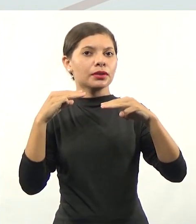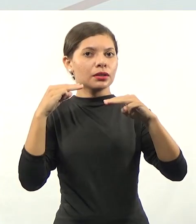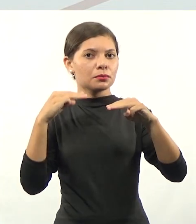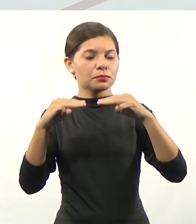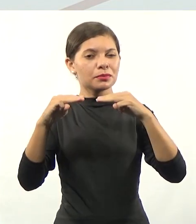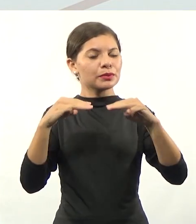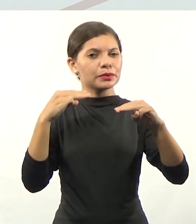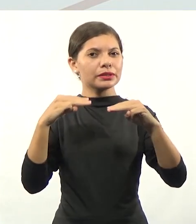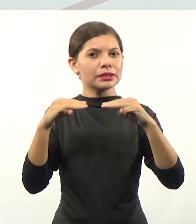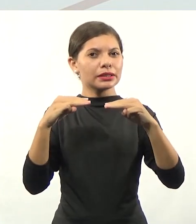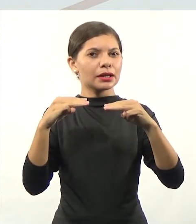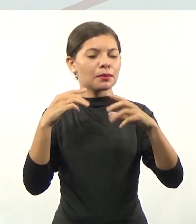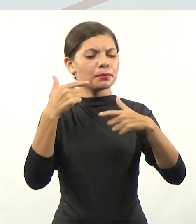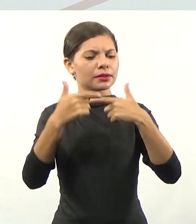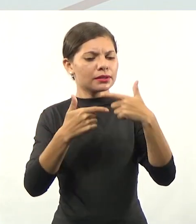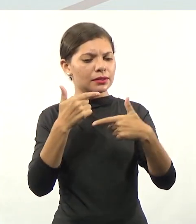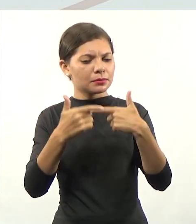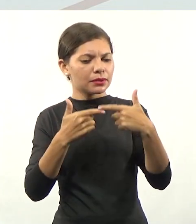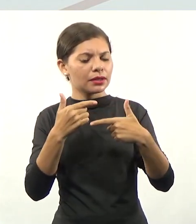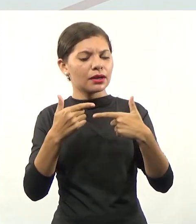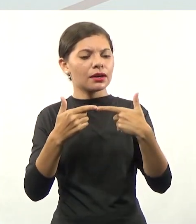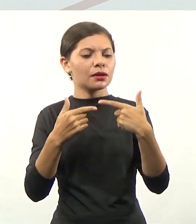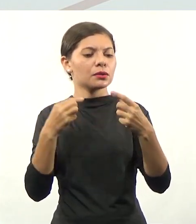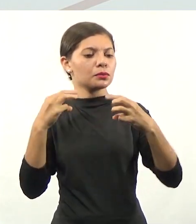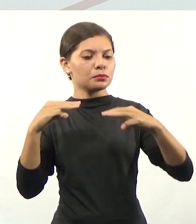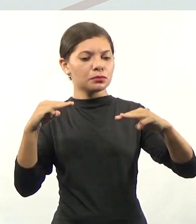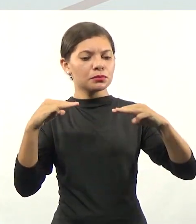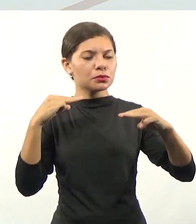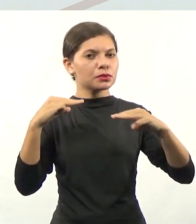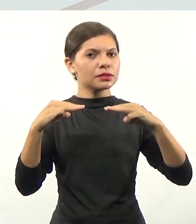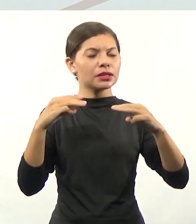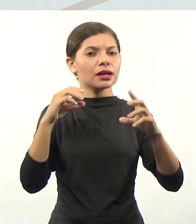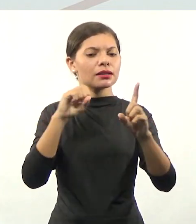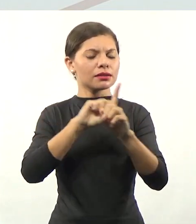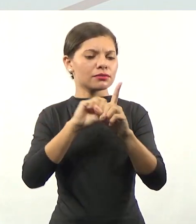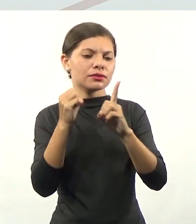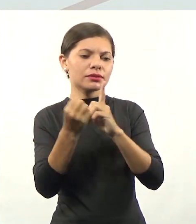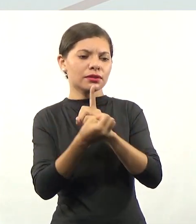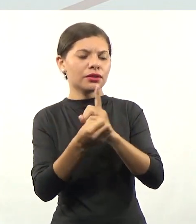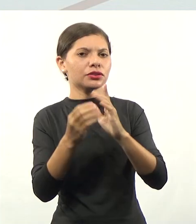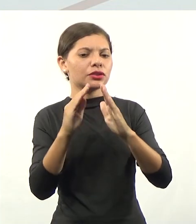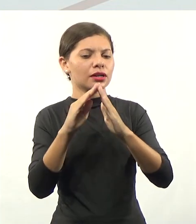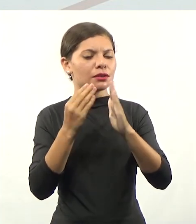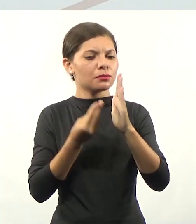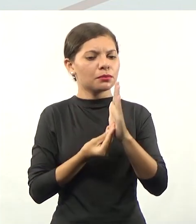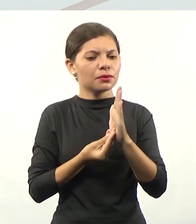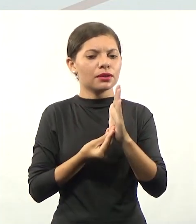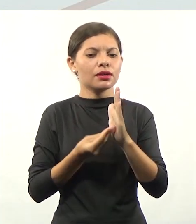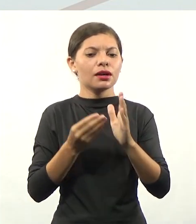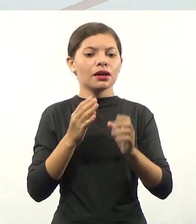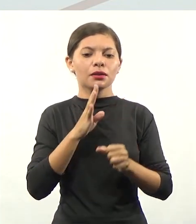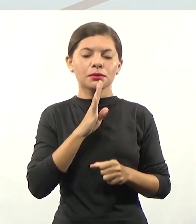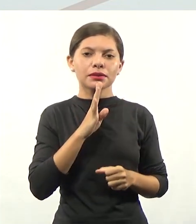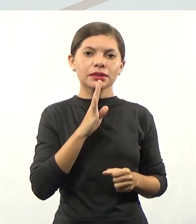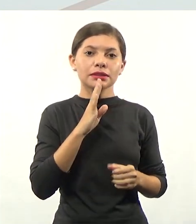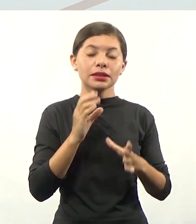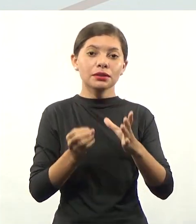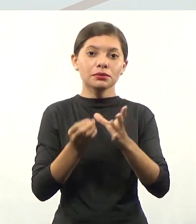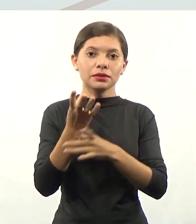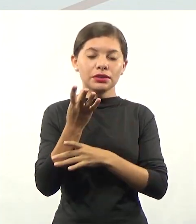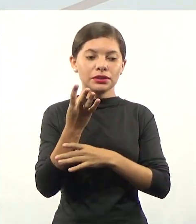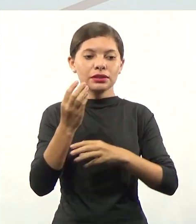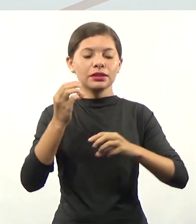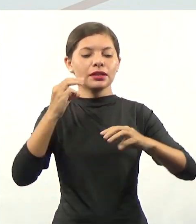música para, de trabalhar com música nas comunidades quilombolas. Conhecer a origem das